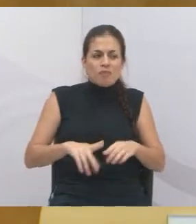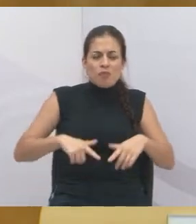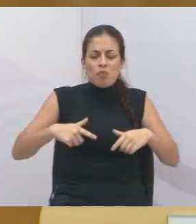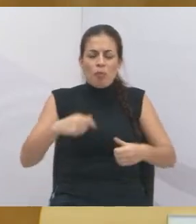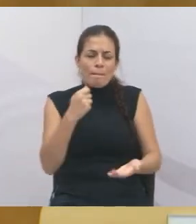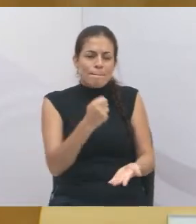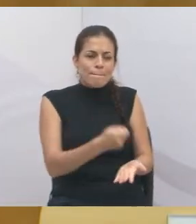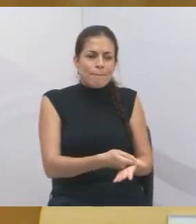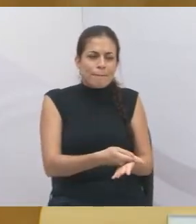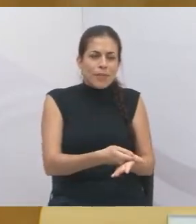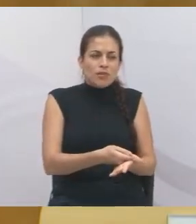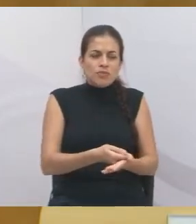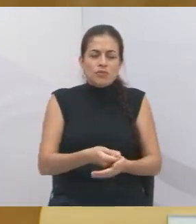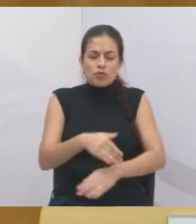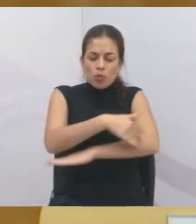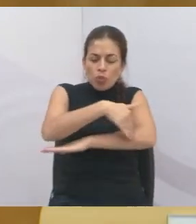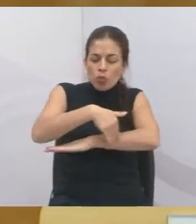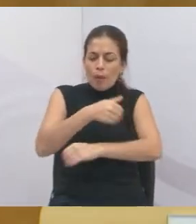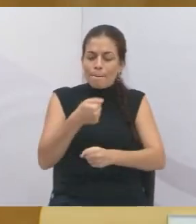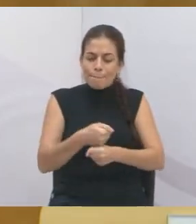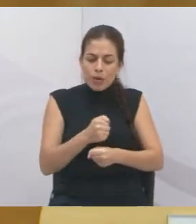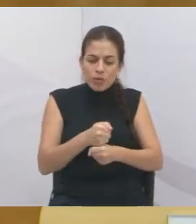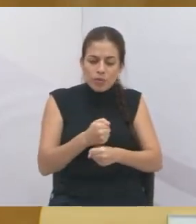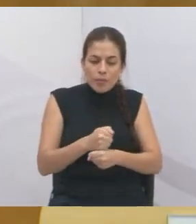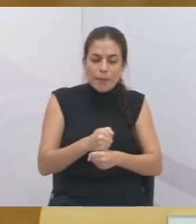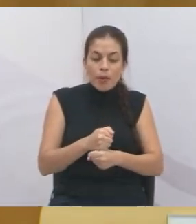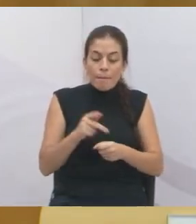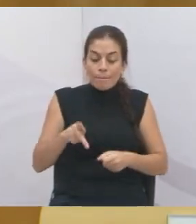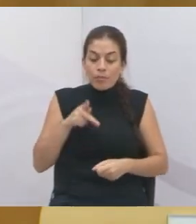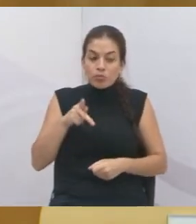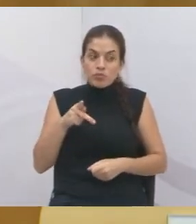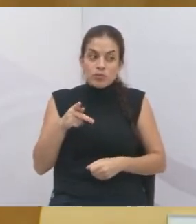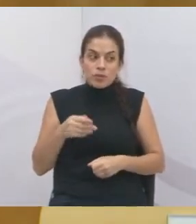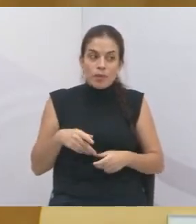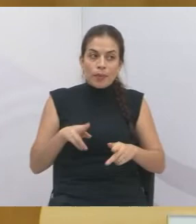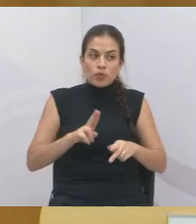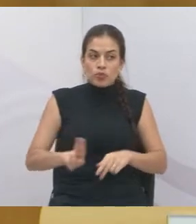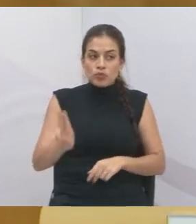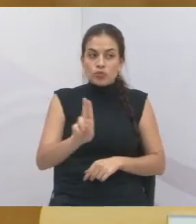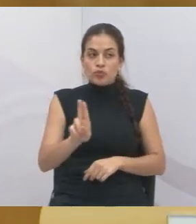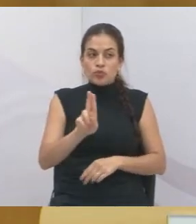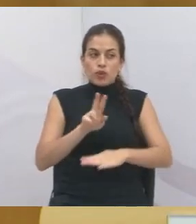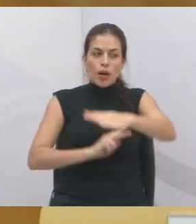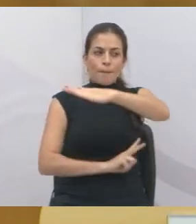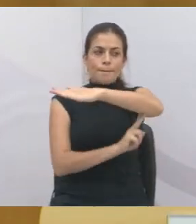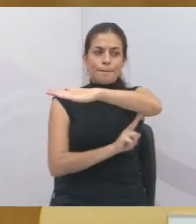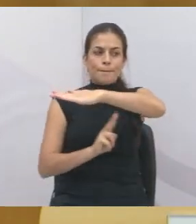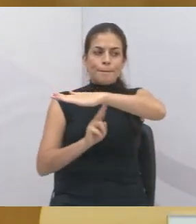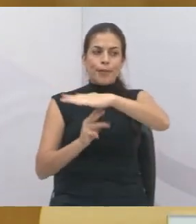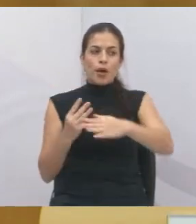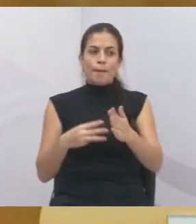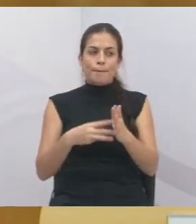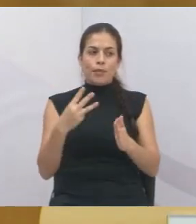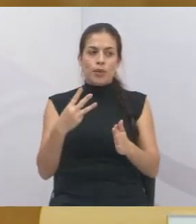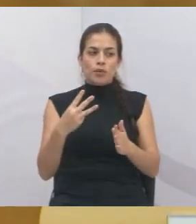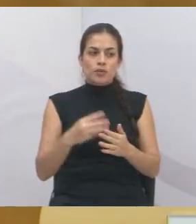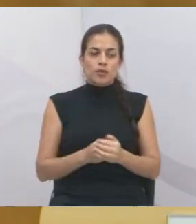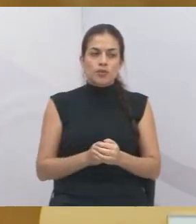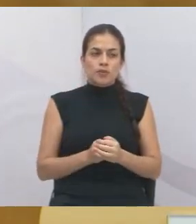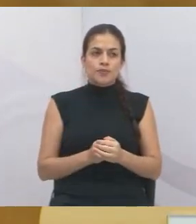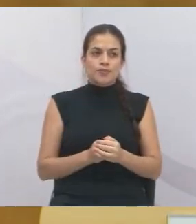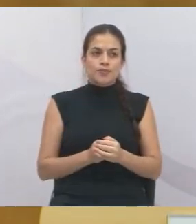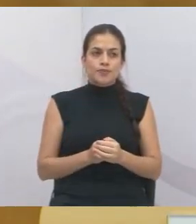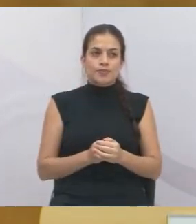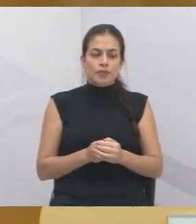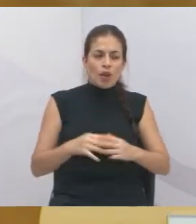população de Jacareí possa utilizar a terceira ponte, possa utilizar aquele trecho ali do Jardim Flórida